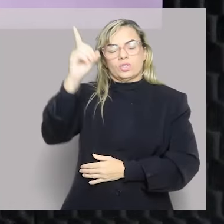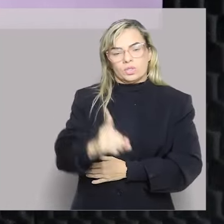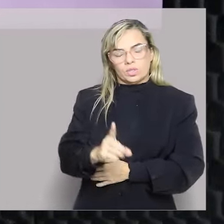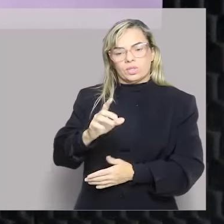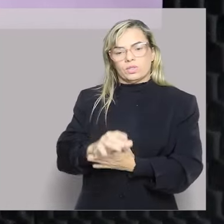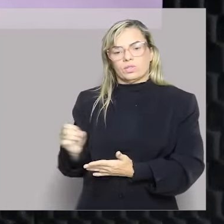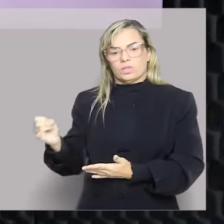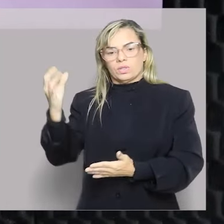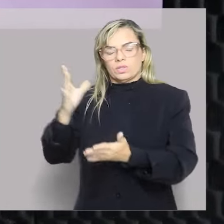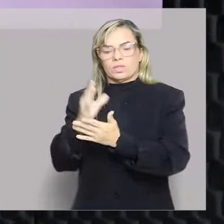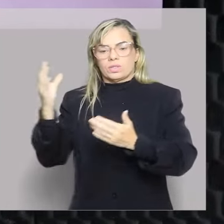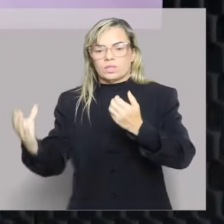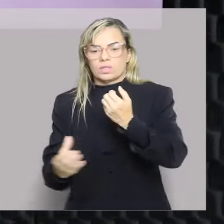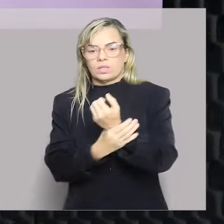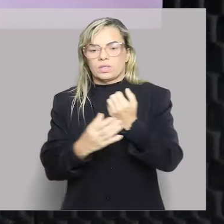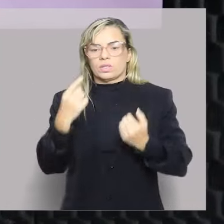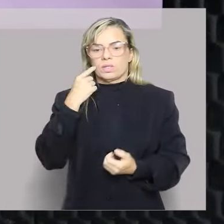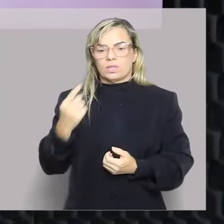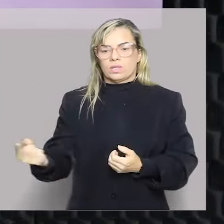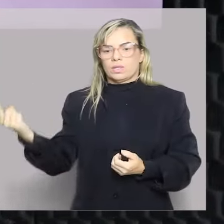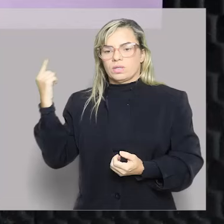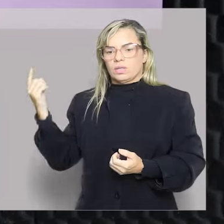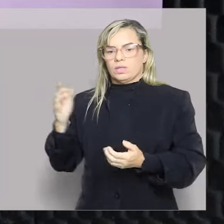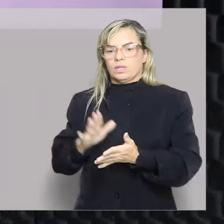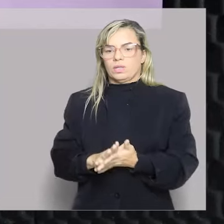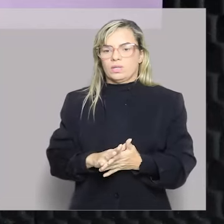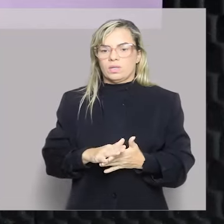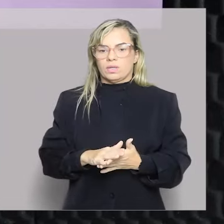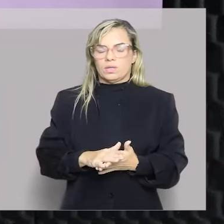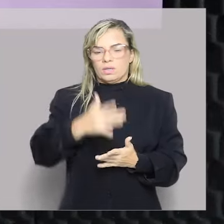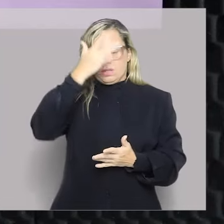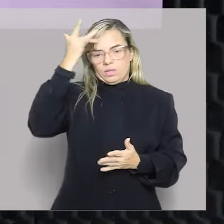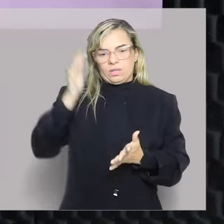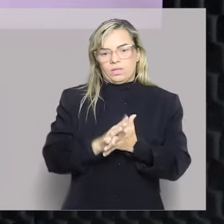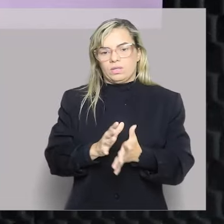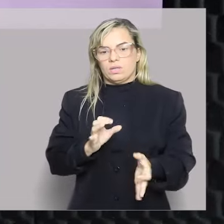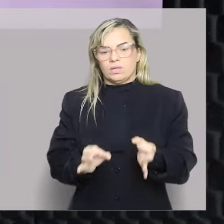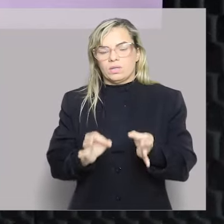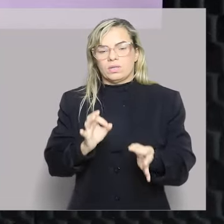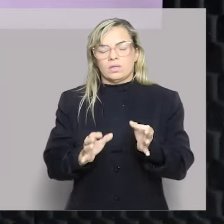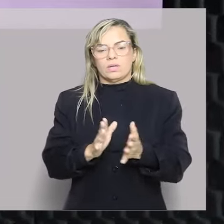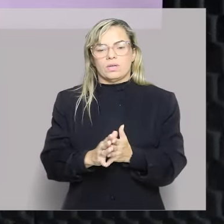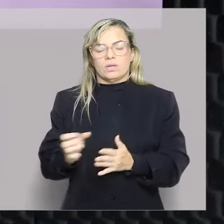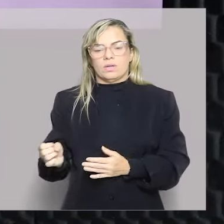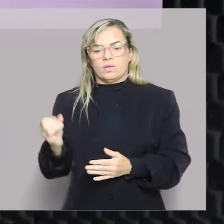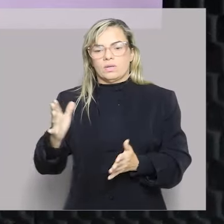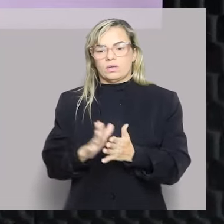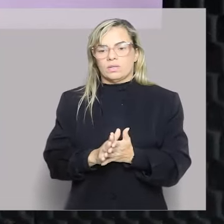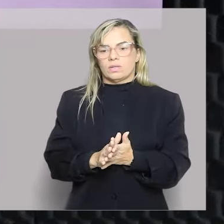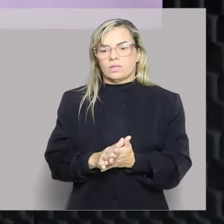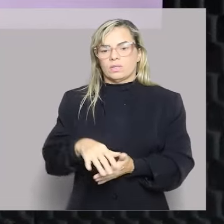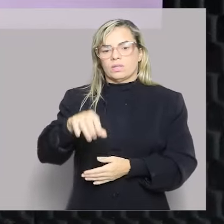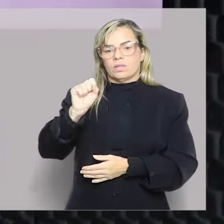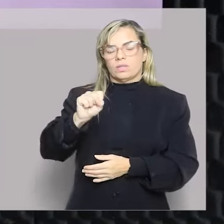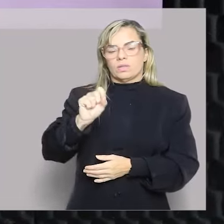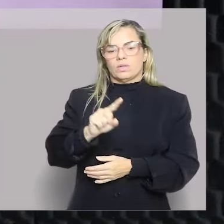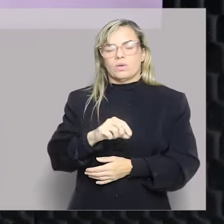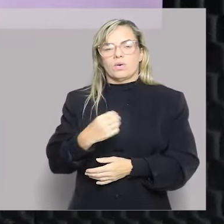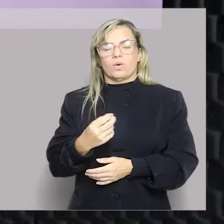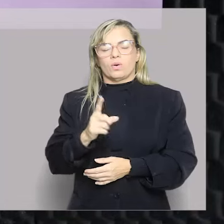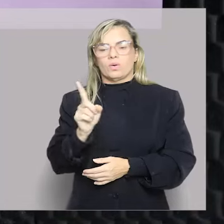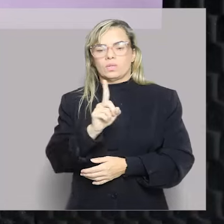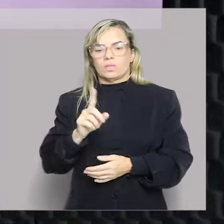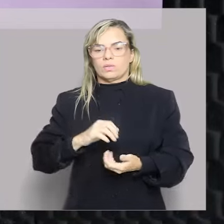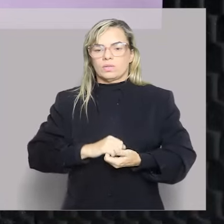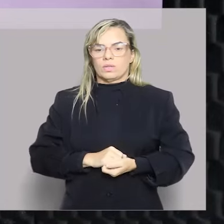mais, pessoa jurídica tem direito fundamental? Sim ou não? Vamos